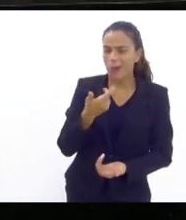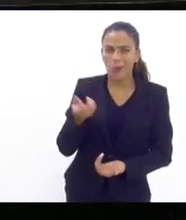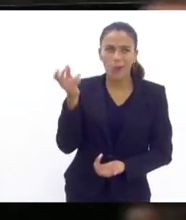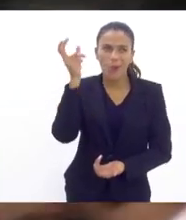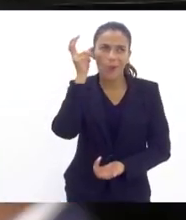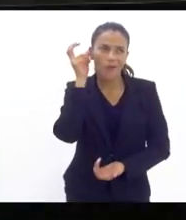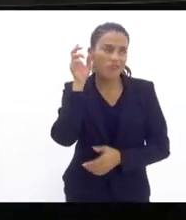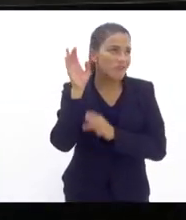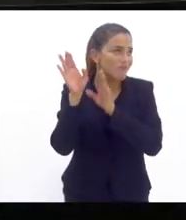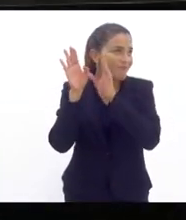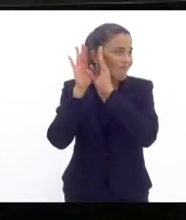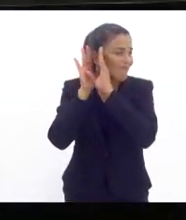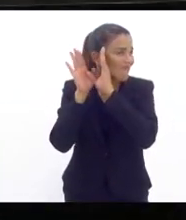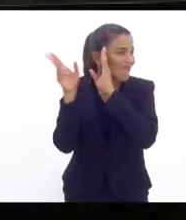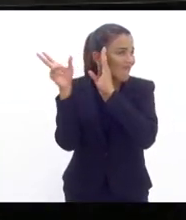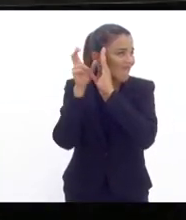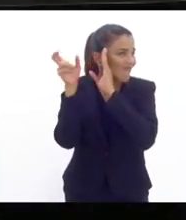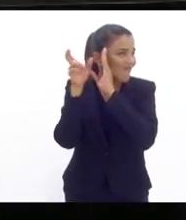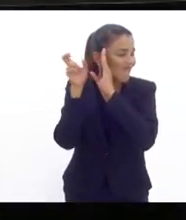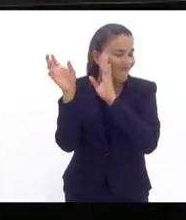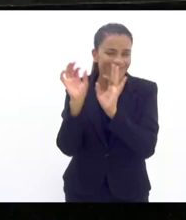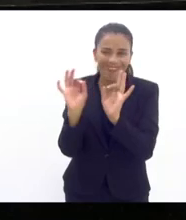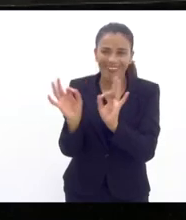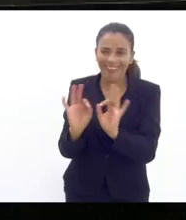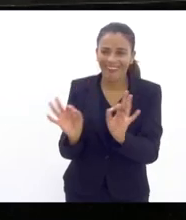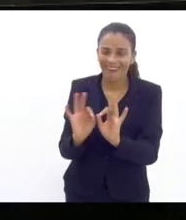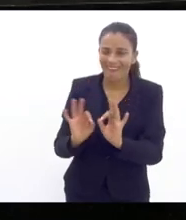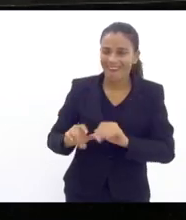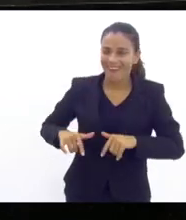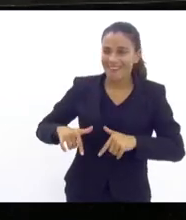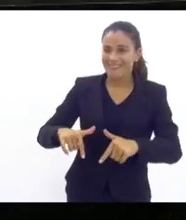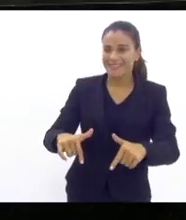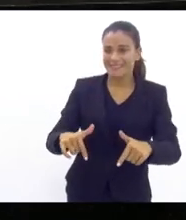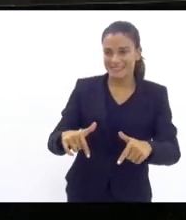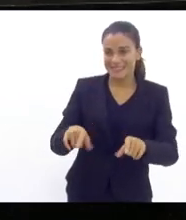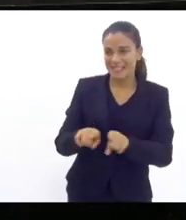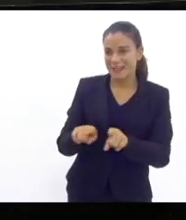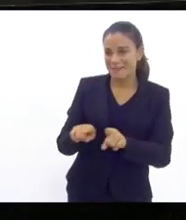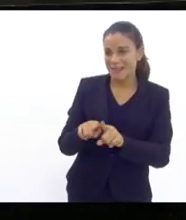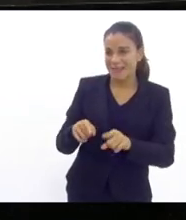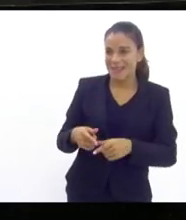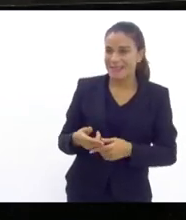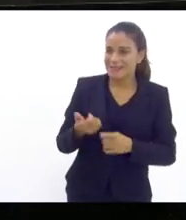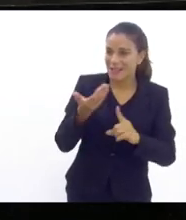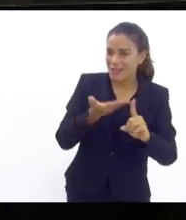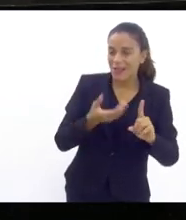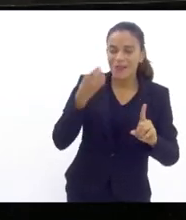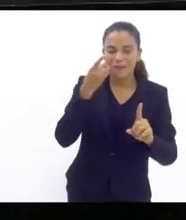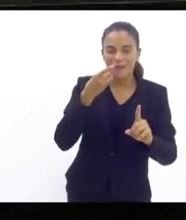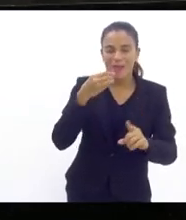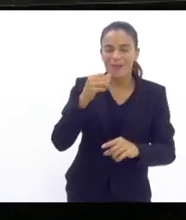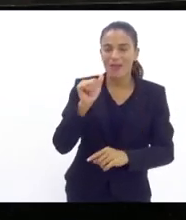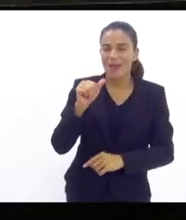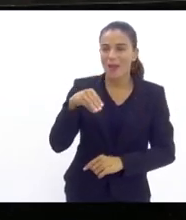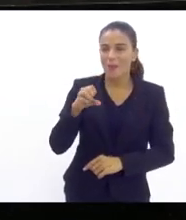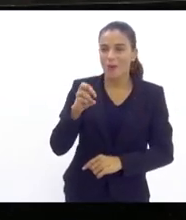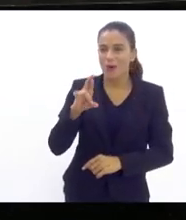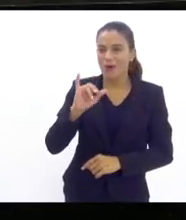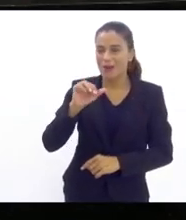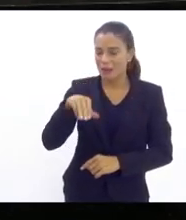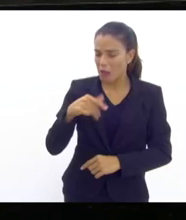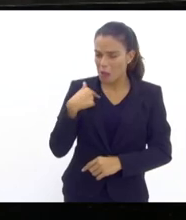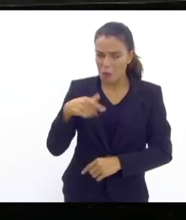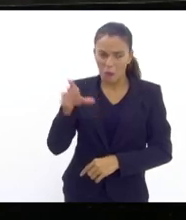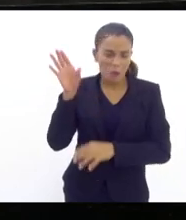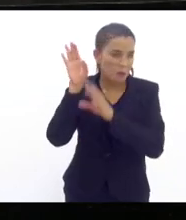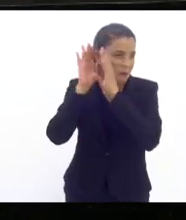a sua manifestação saudar aqui o deputado Rodrigo Mourinho que chega a esse plenário eu não ouvi a sua manifestação